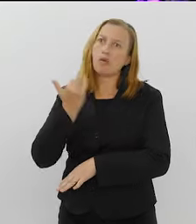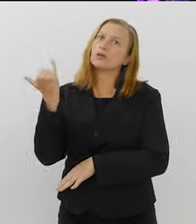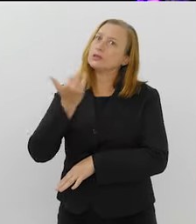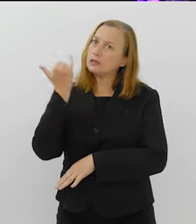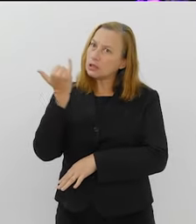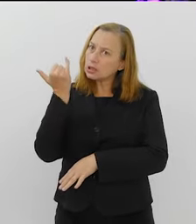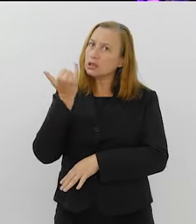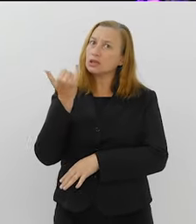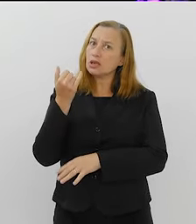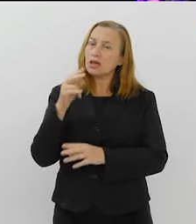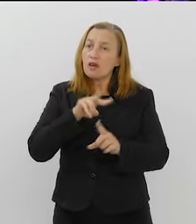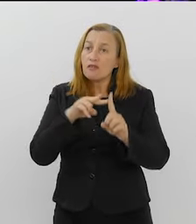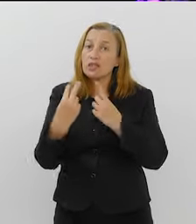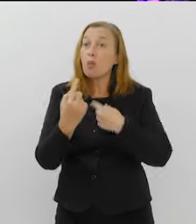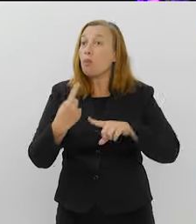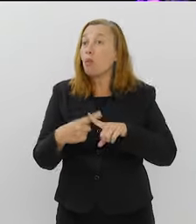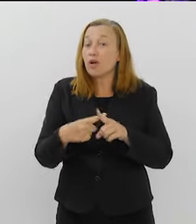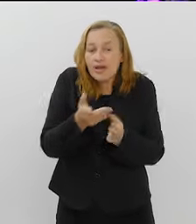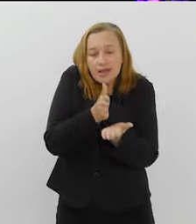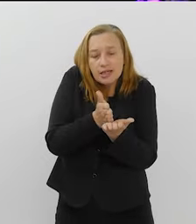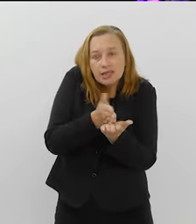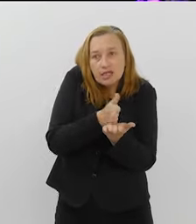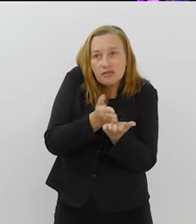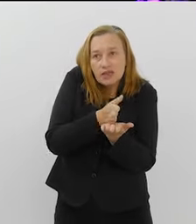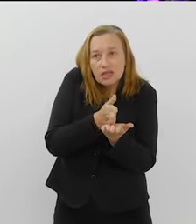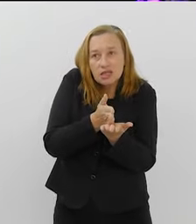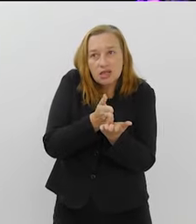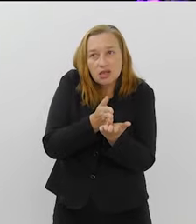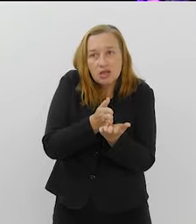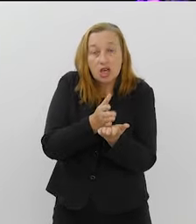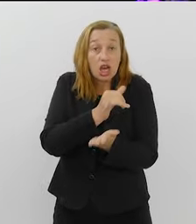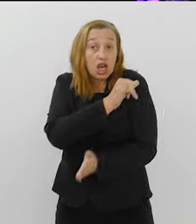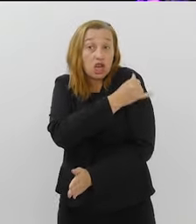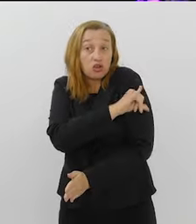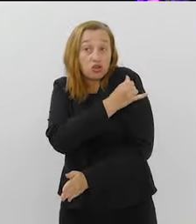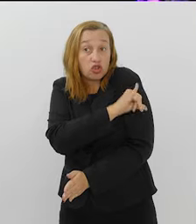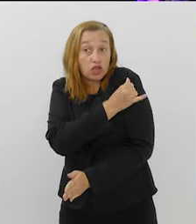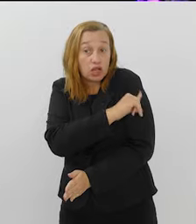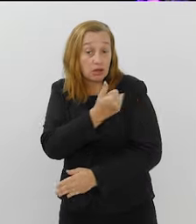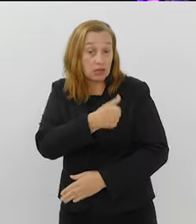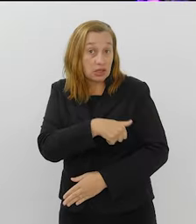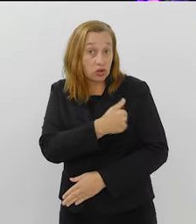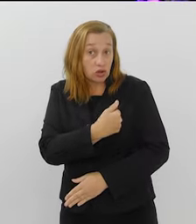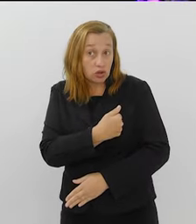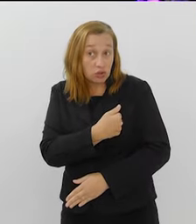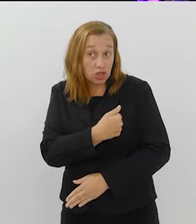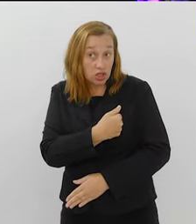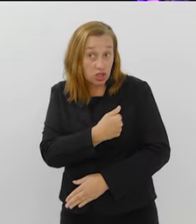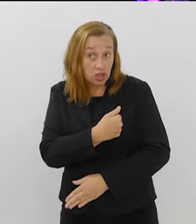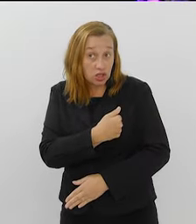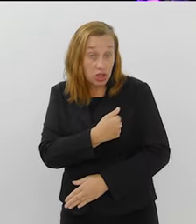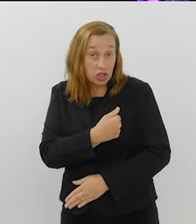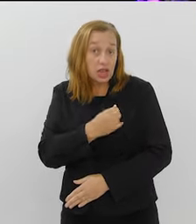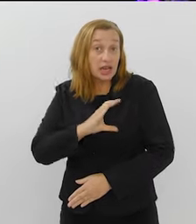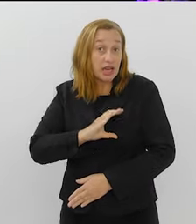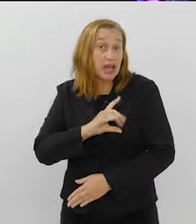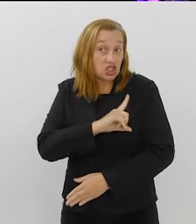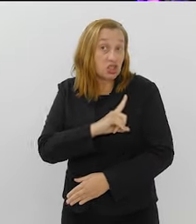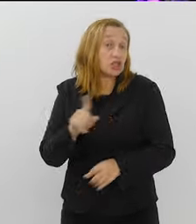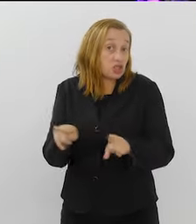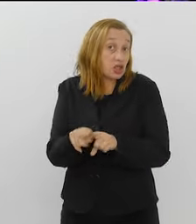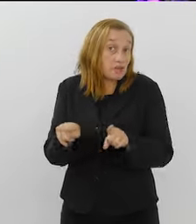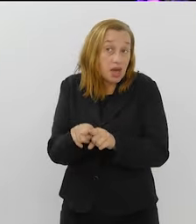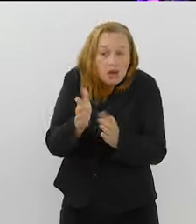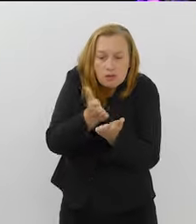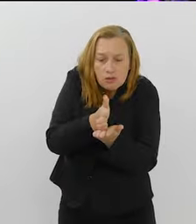no nosso ponto de vista, porque ele faz divisa entre Rio de Janeiro e São João de Meriti, ok? E Caxias